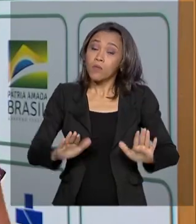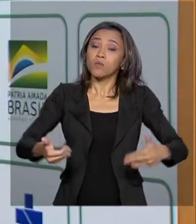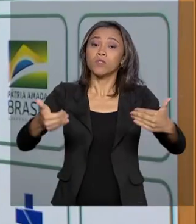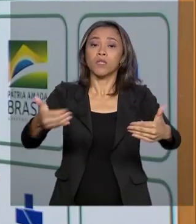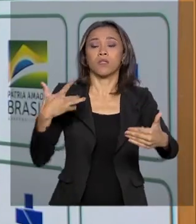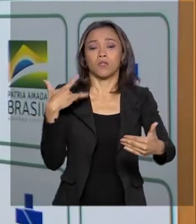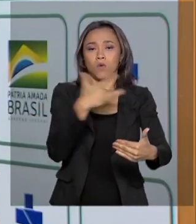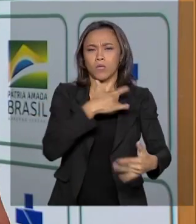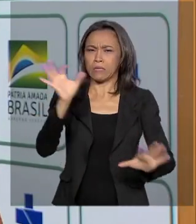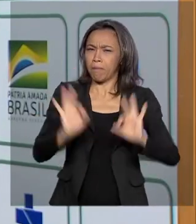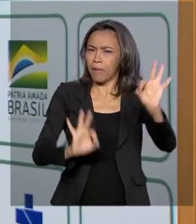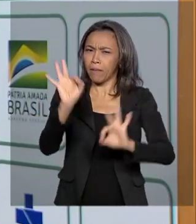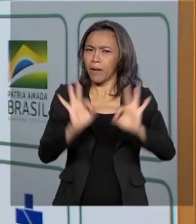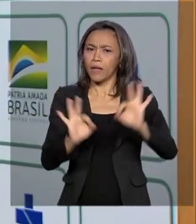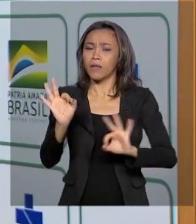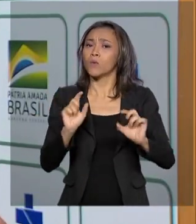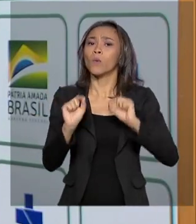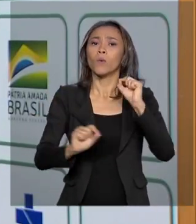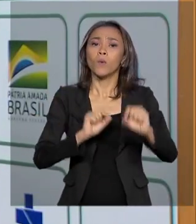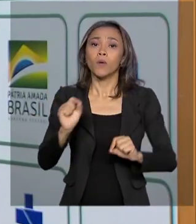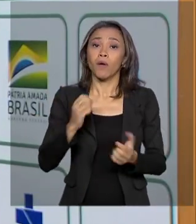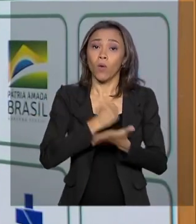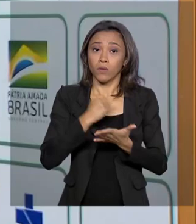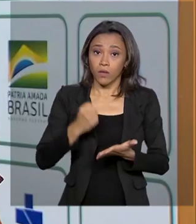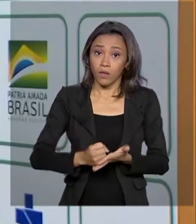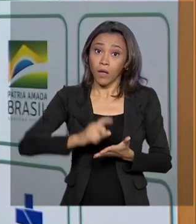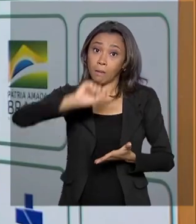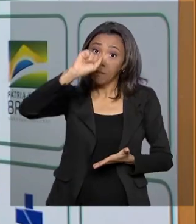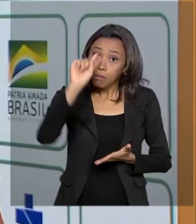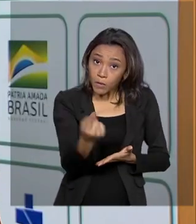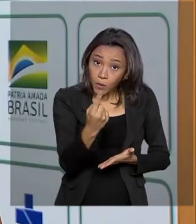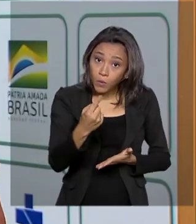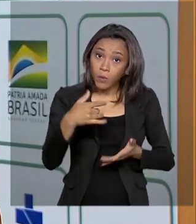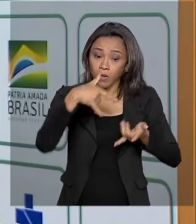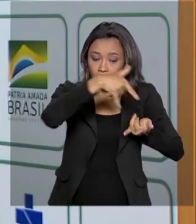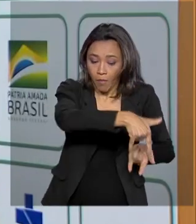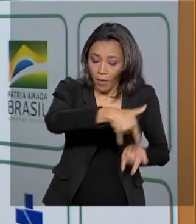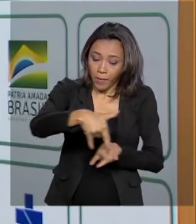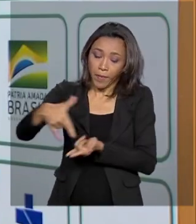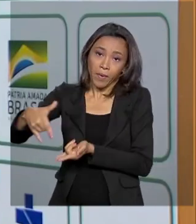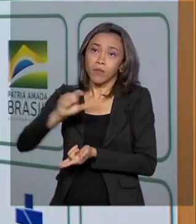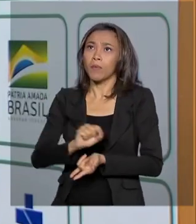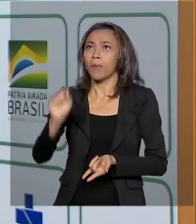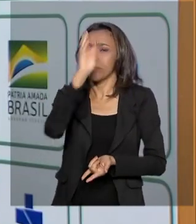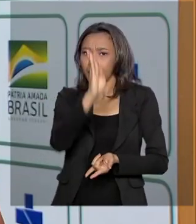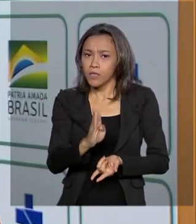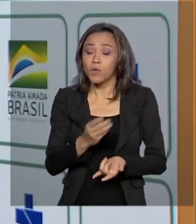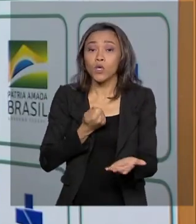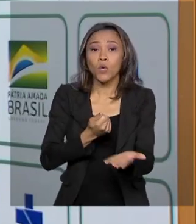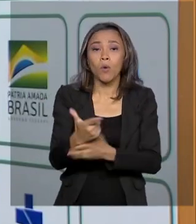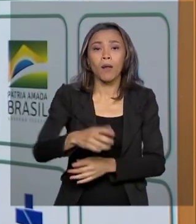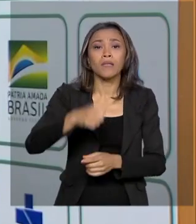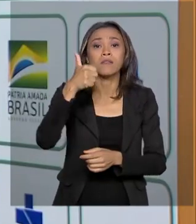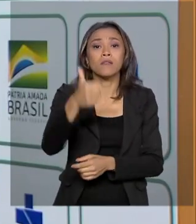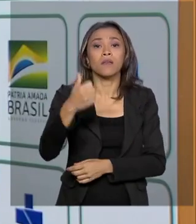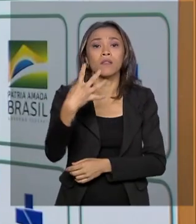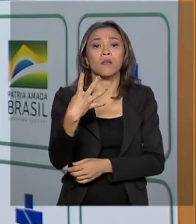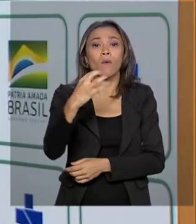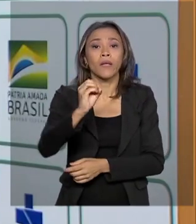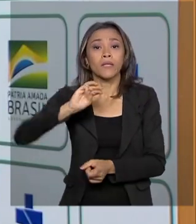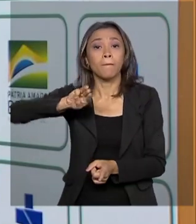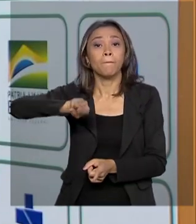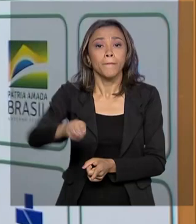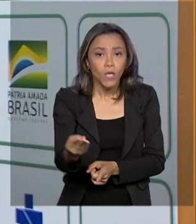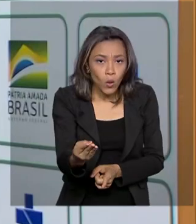contratar mil leitos extras de UTI em todo o país. E para comprar cerca de 140 milhões de reais